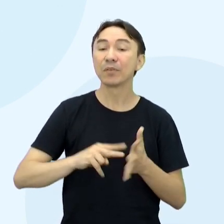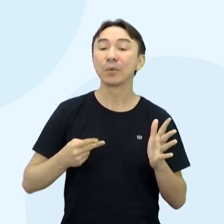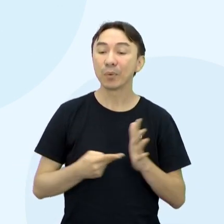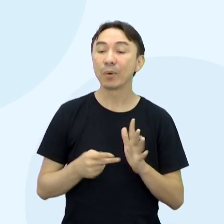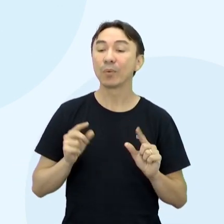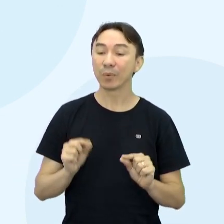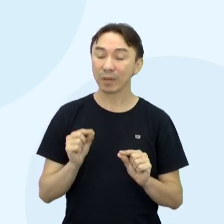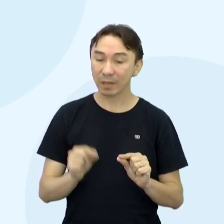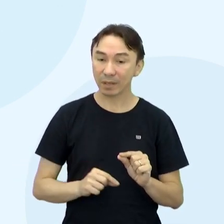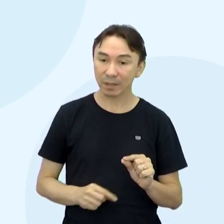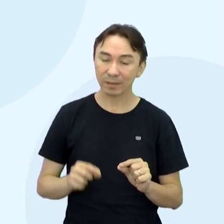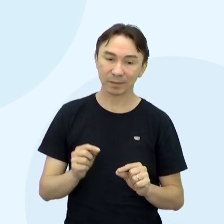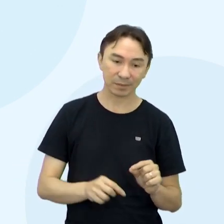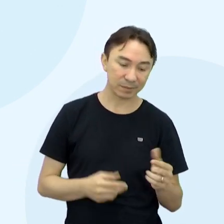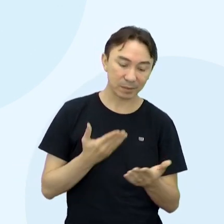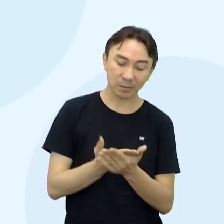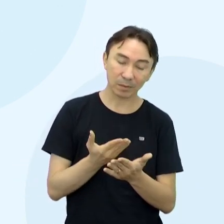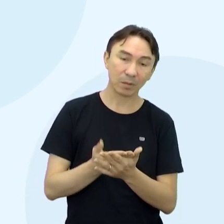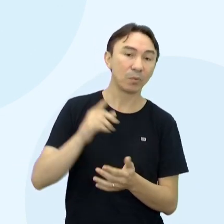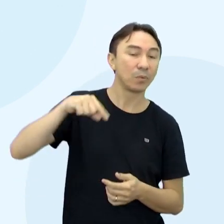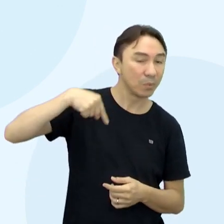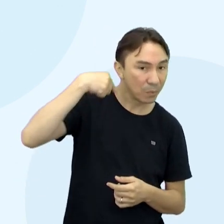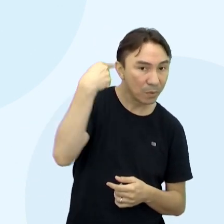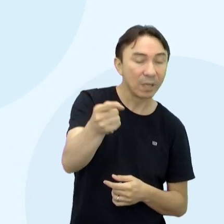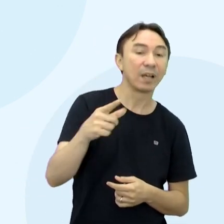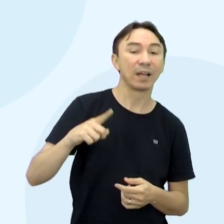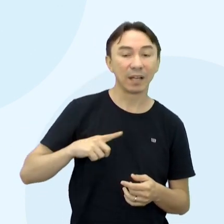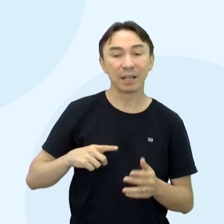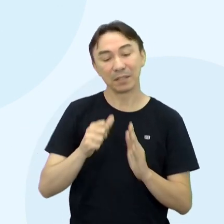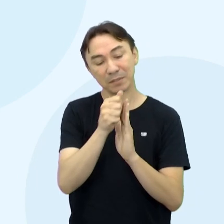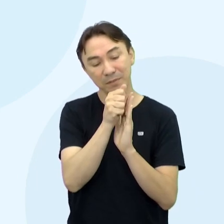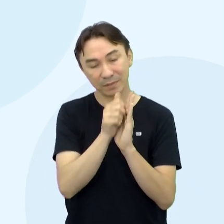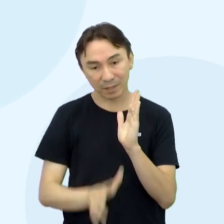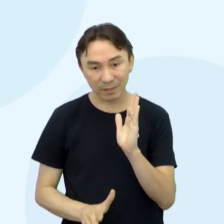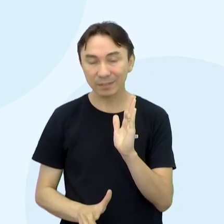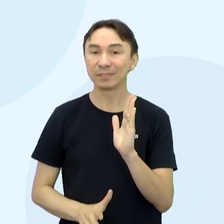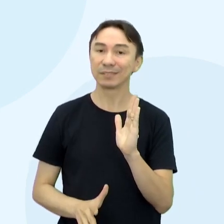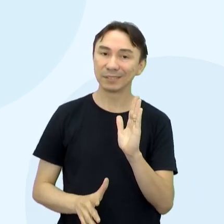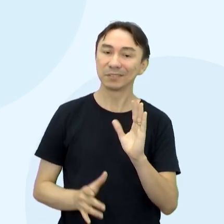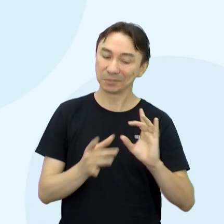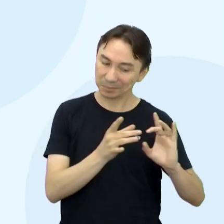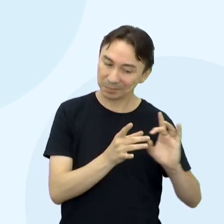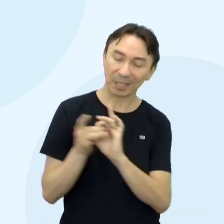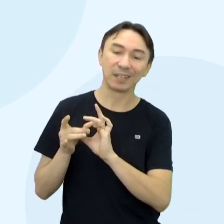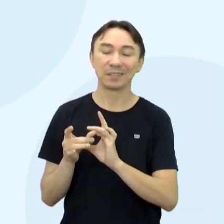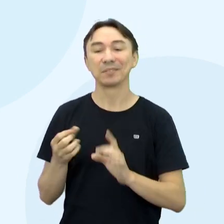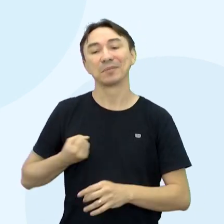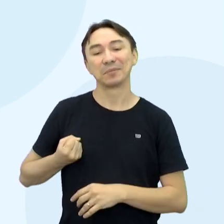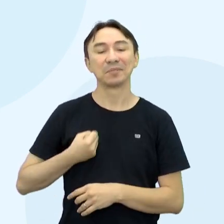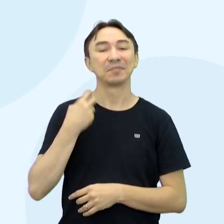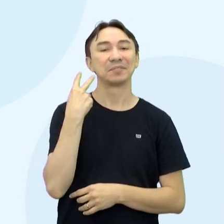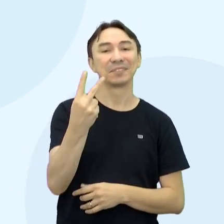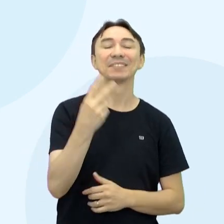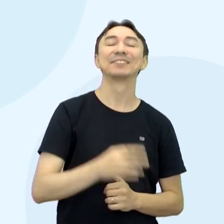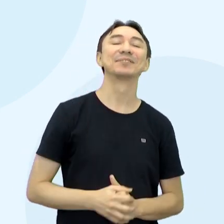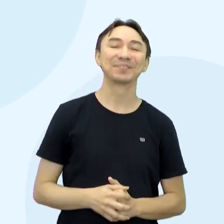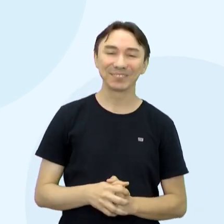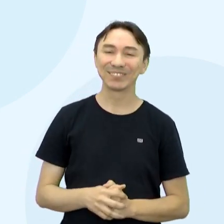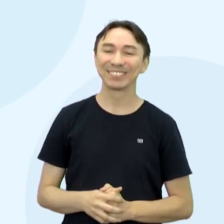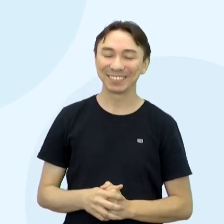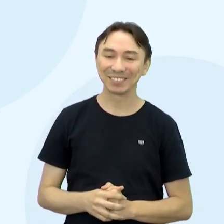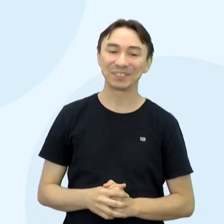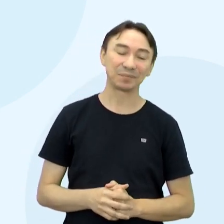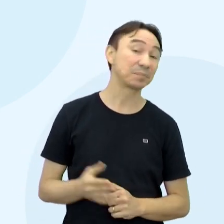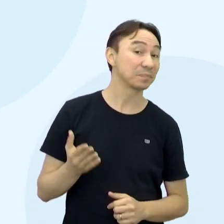Atividade integrada 2 É isso, Atividade integrada 2 Você também está ali comigo Estou ansioso para isso Estamos juntos É isso Então vamos